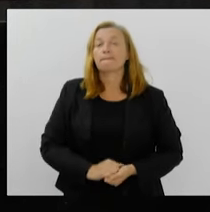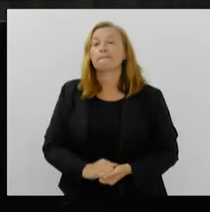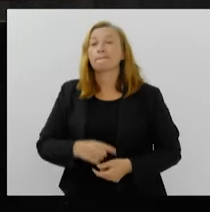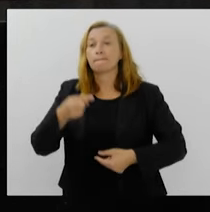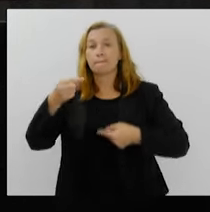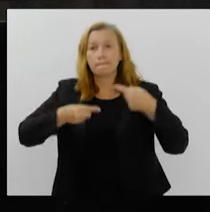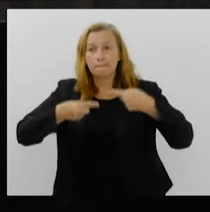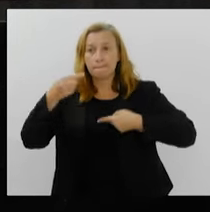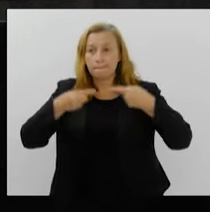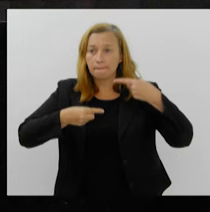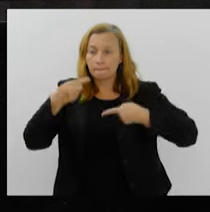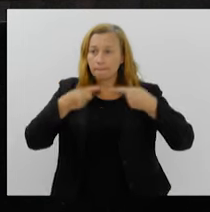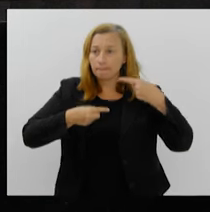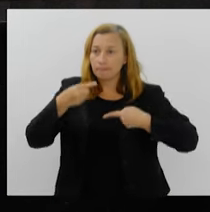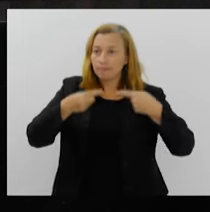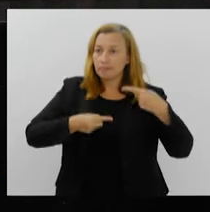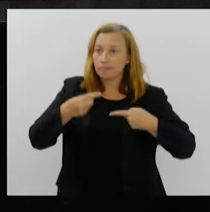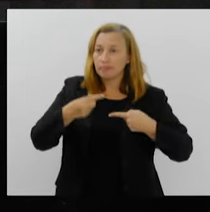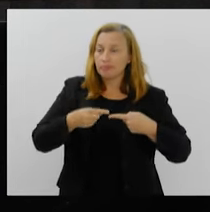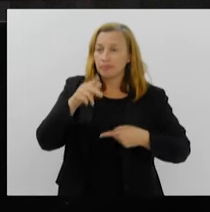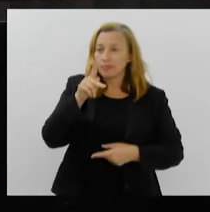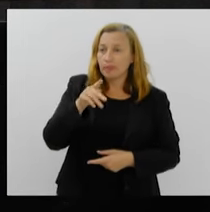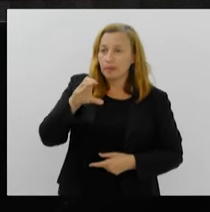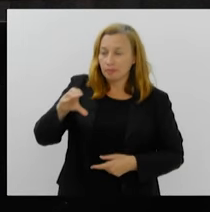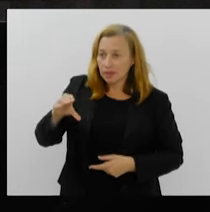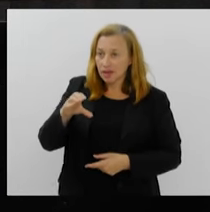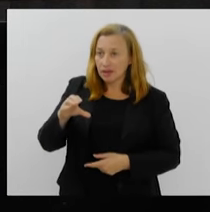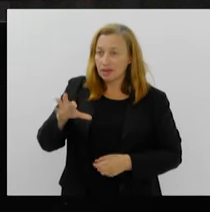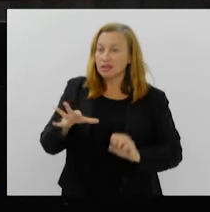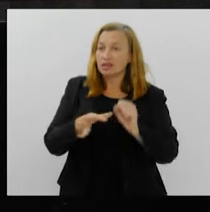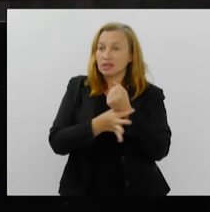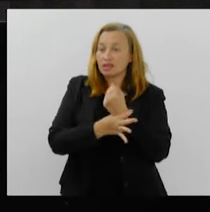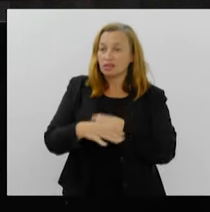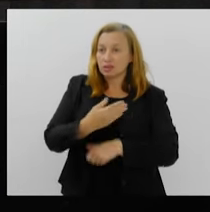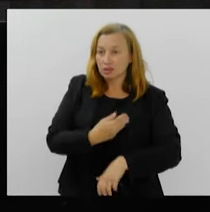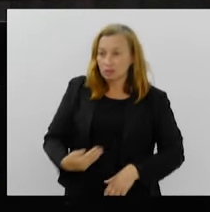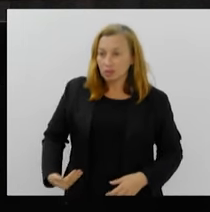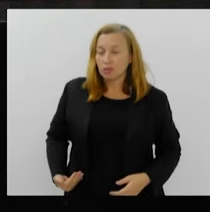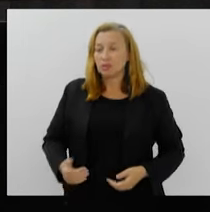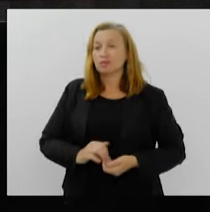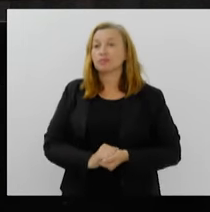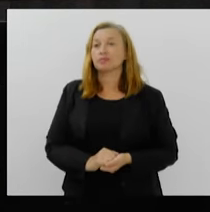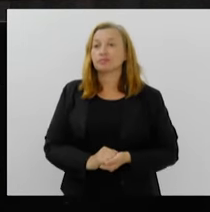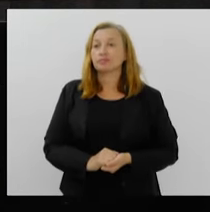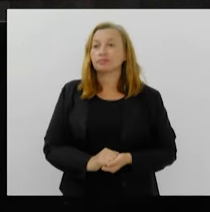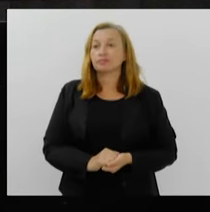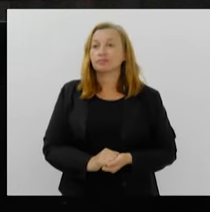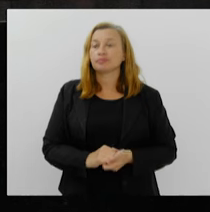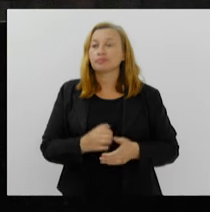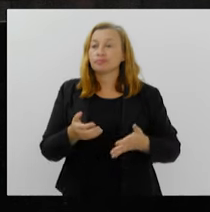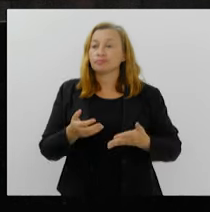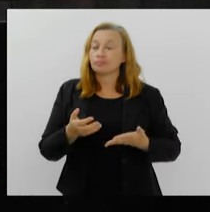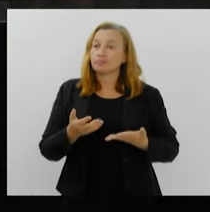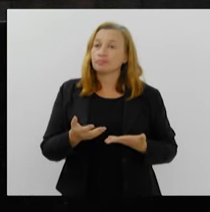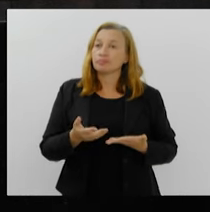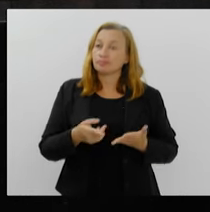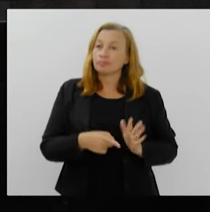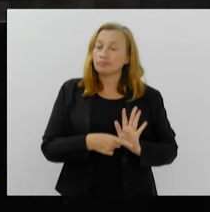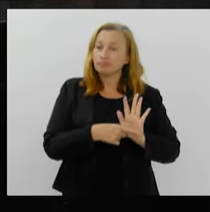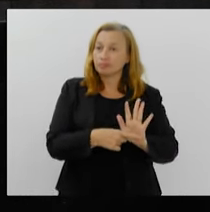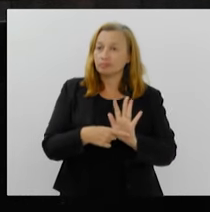discutir a PEC da Segurança Pública, que pretende dar atribuições